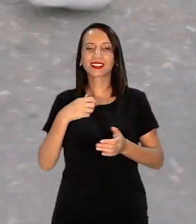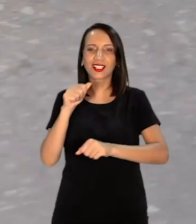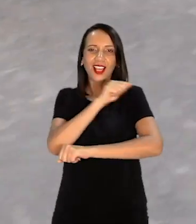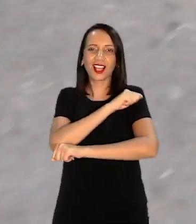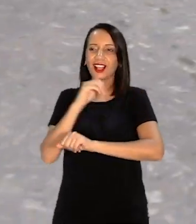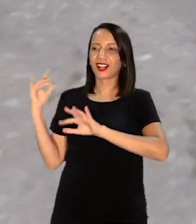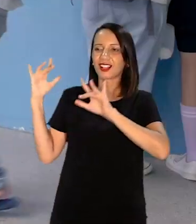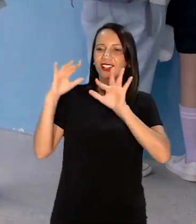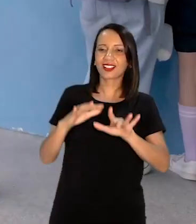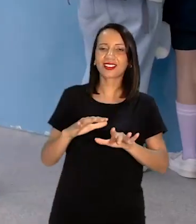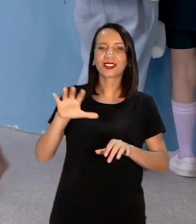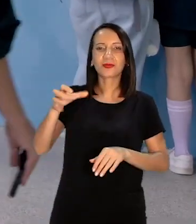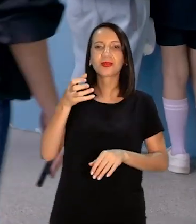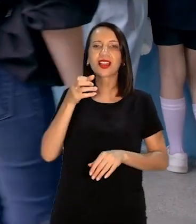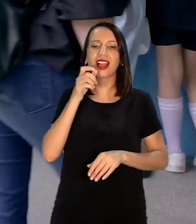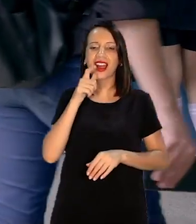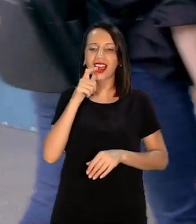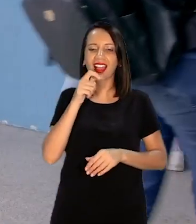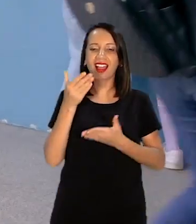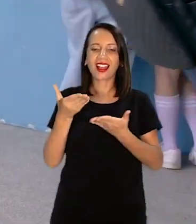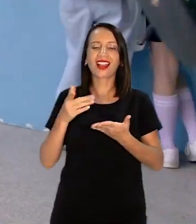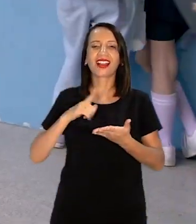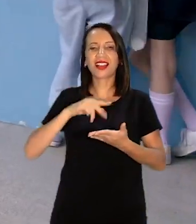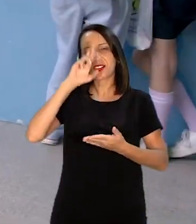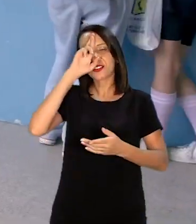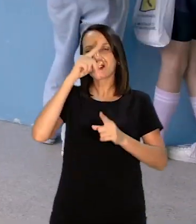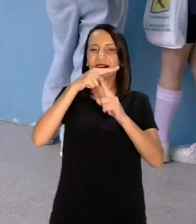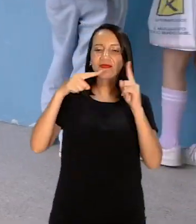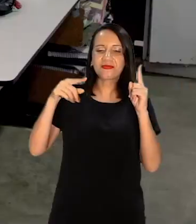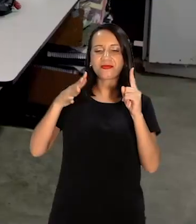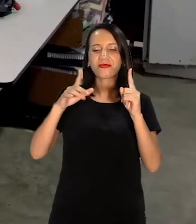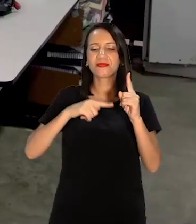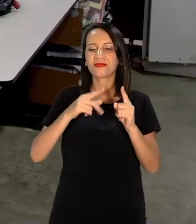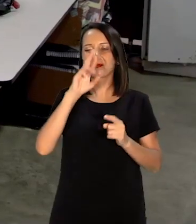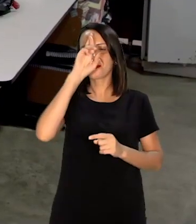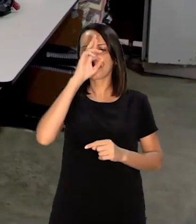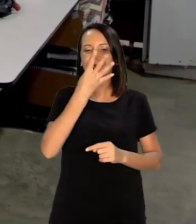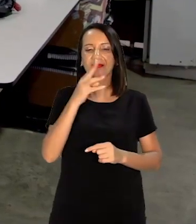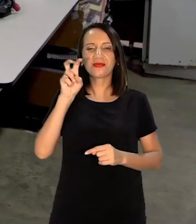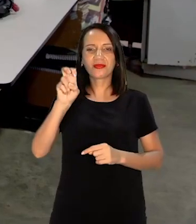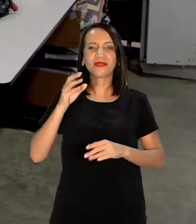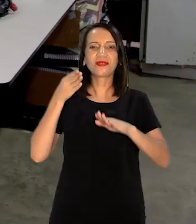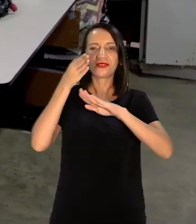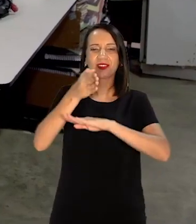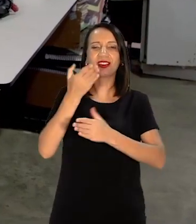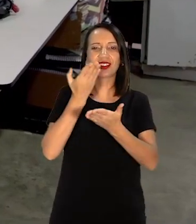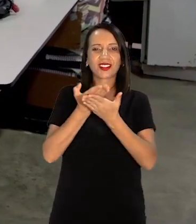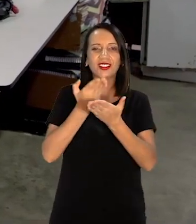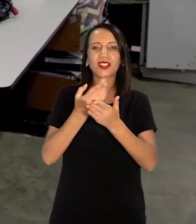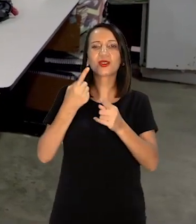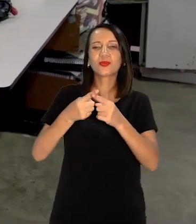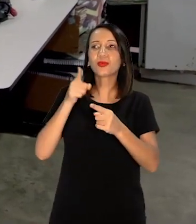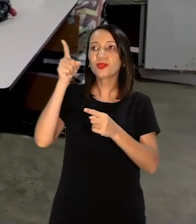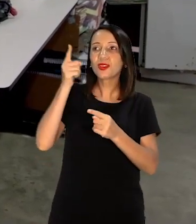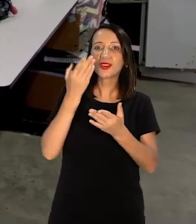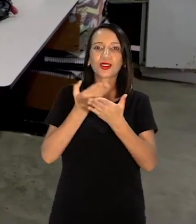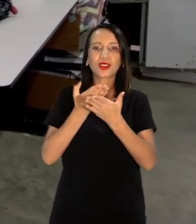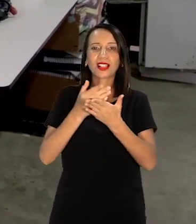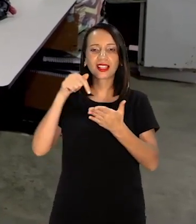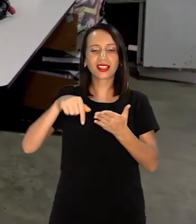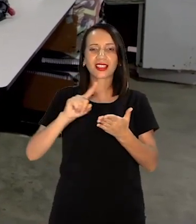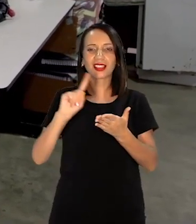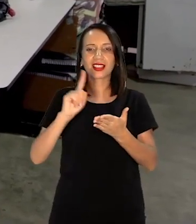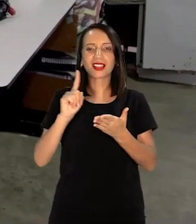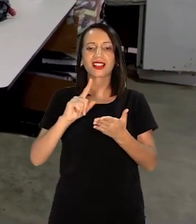para cá Pega a tua aguinha Meio dia e meio Meio dia e quarenta e cinco Eles vão lá para a escola Por que lá na escola? Por que não aqui?